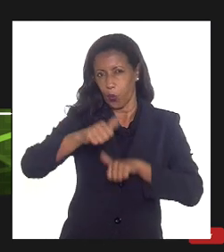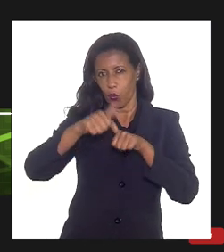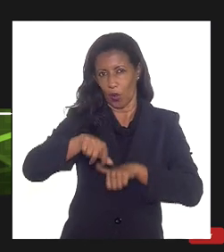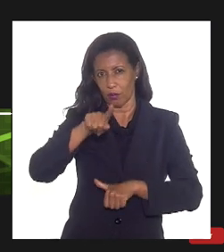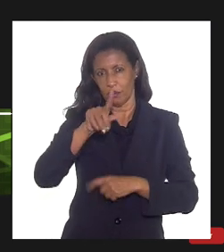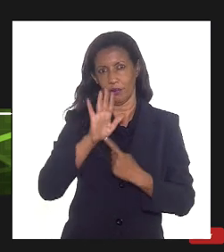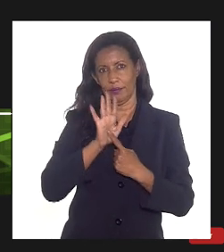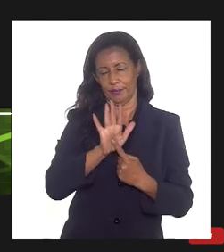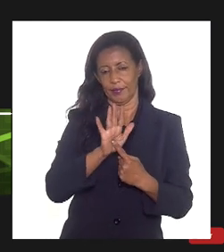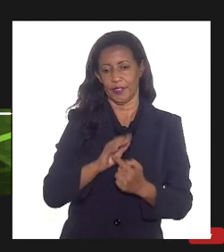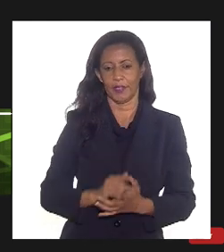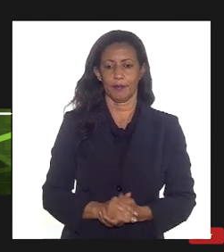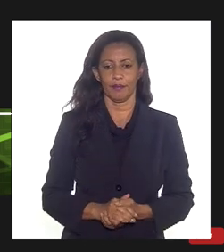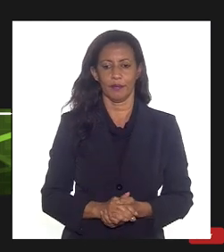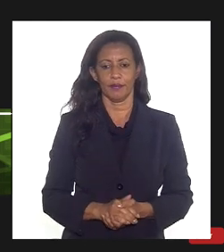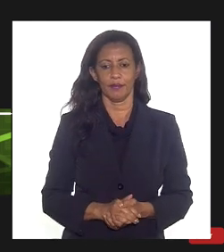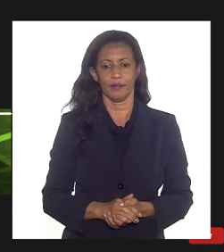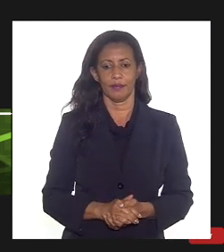expondo